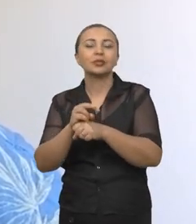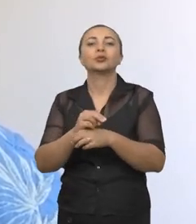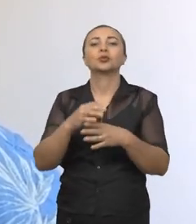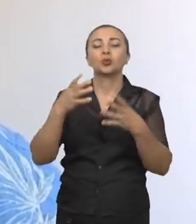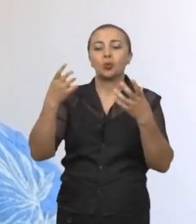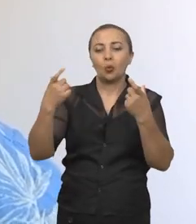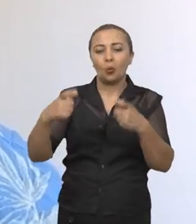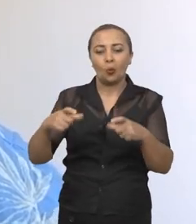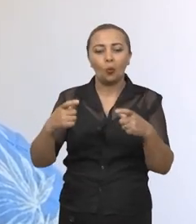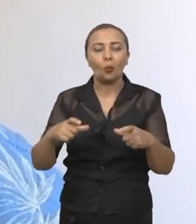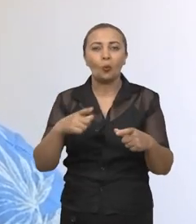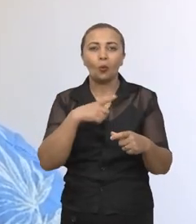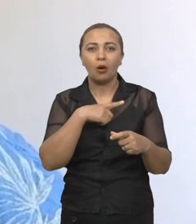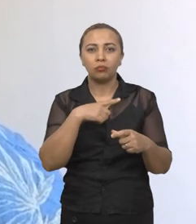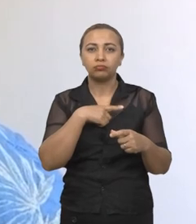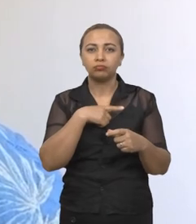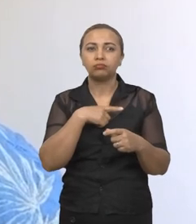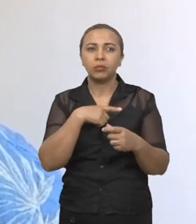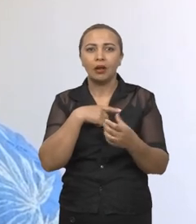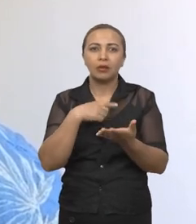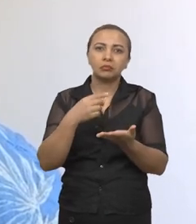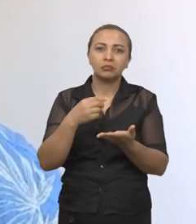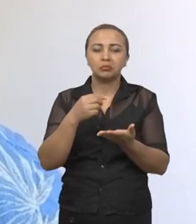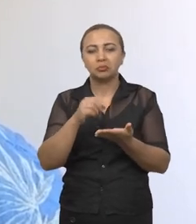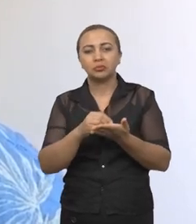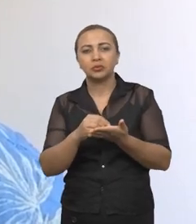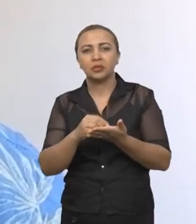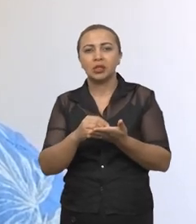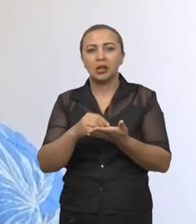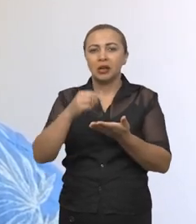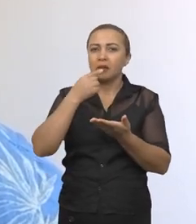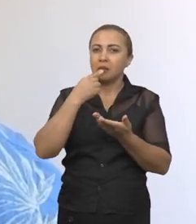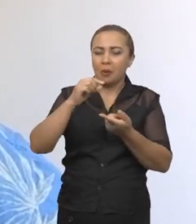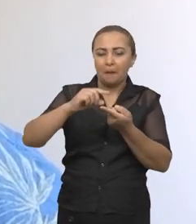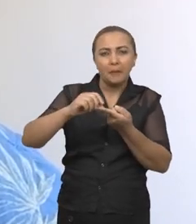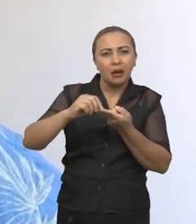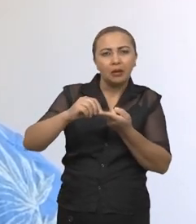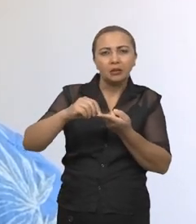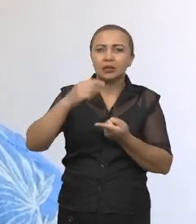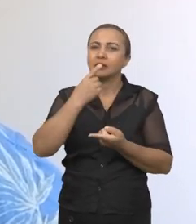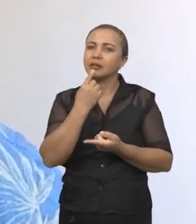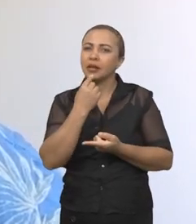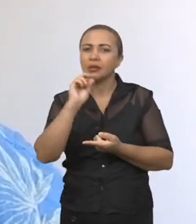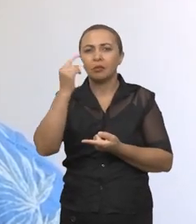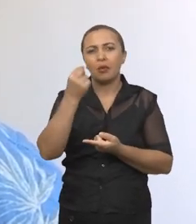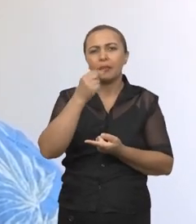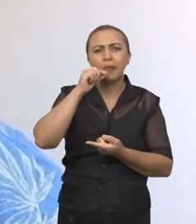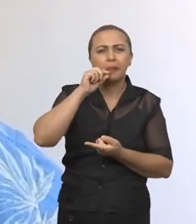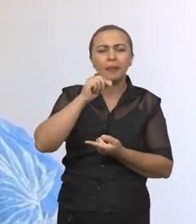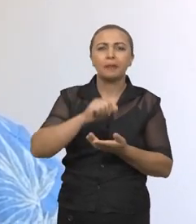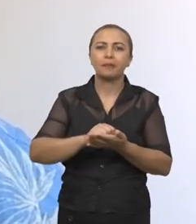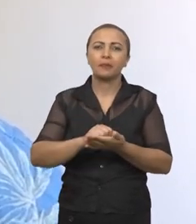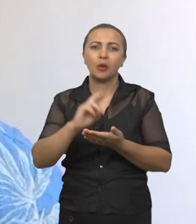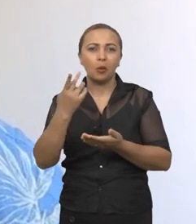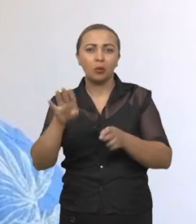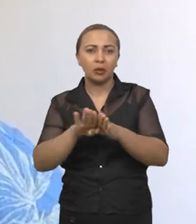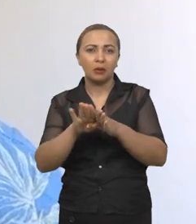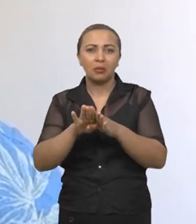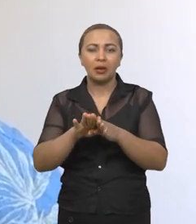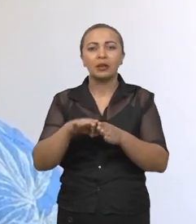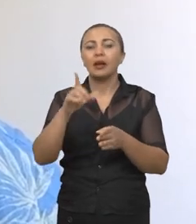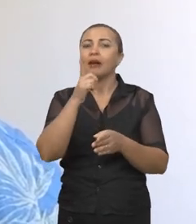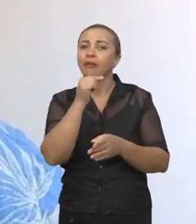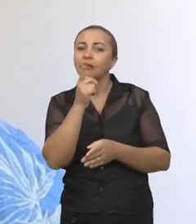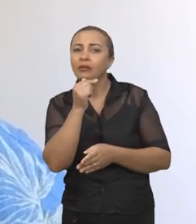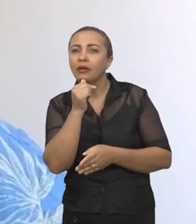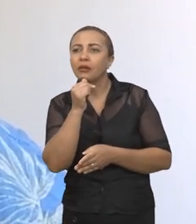de fios biológicos, como eu falei, sobre sanguíneo ou saliva ou mesmo. A amostra